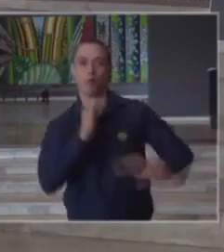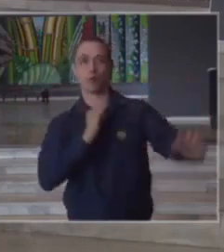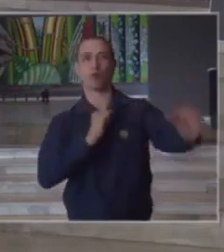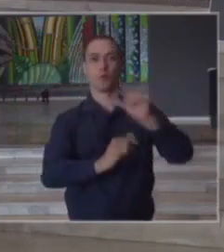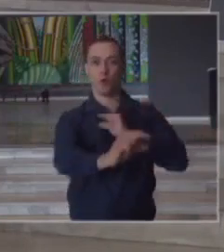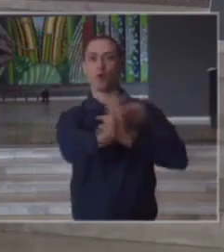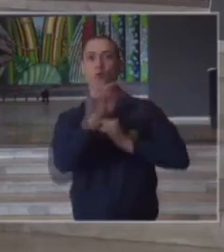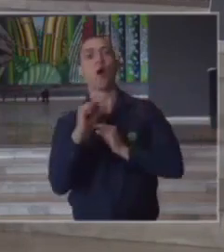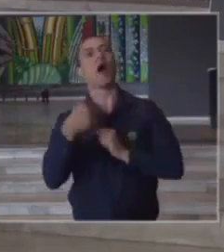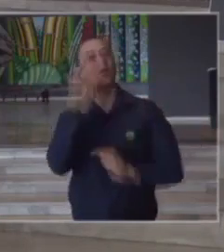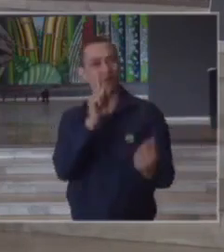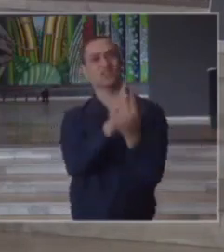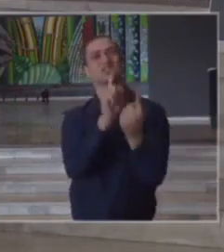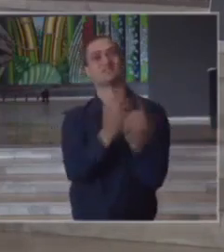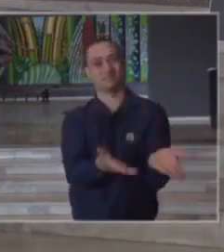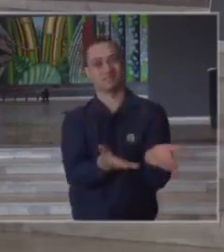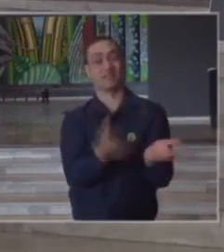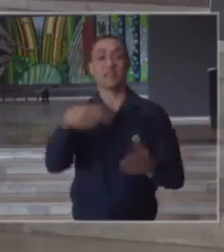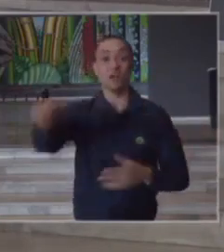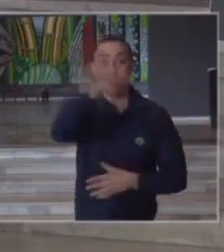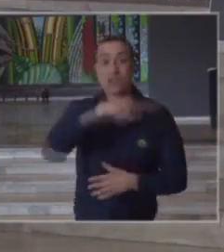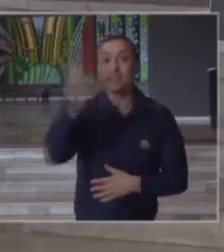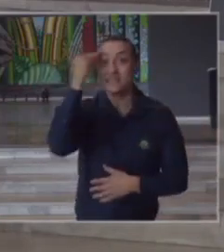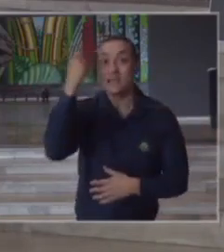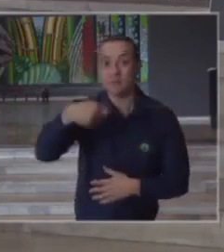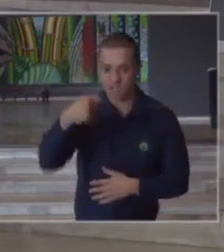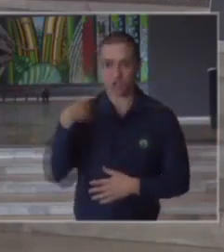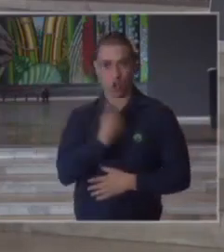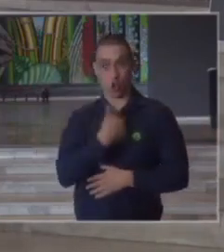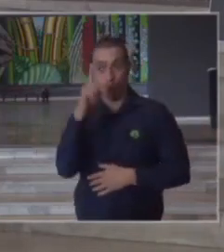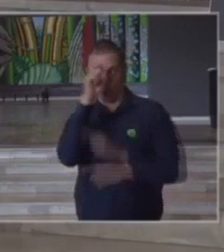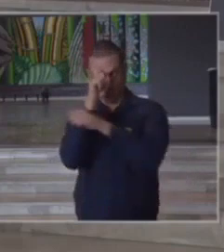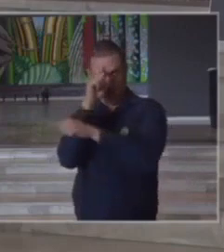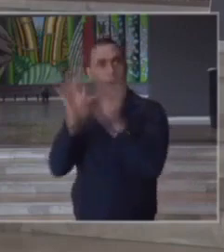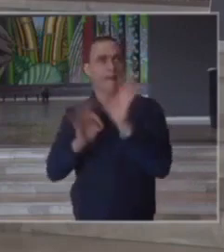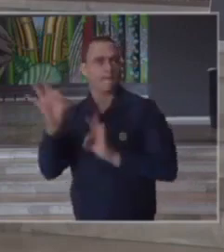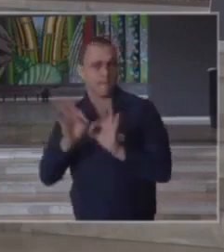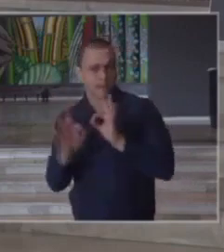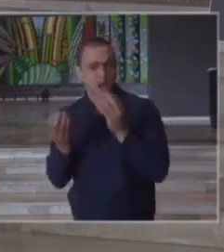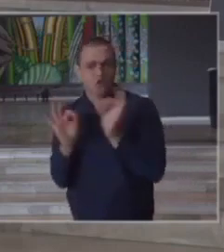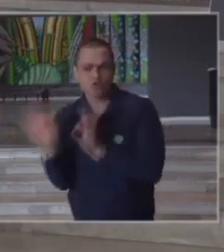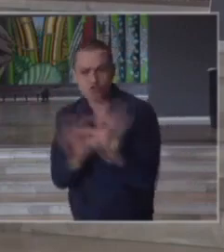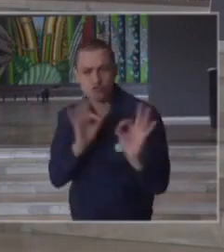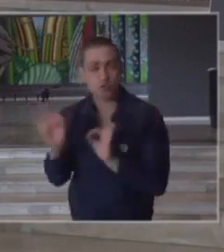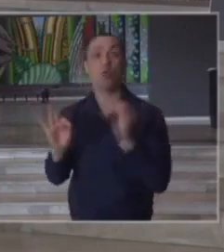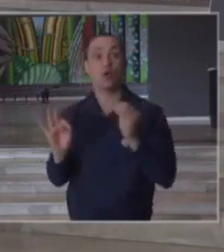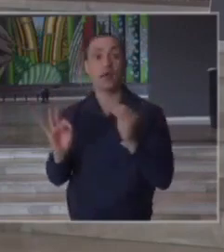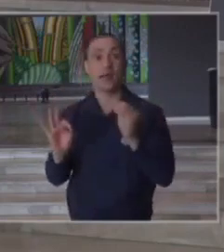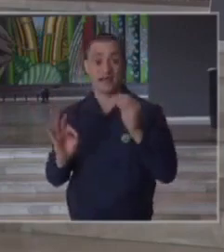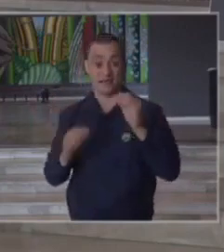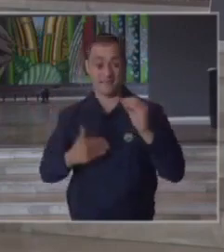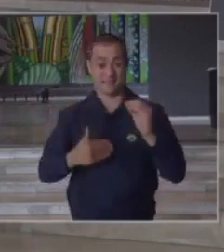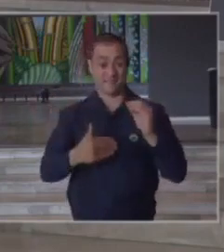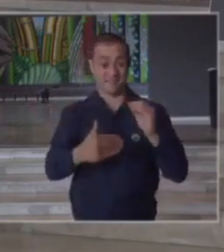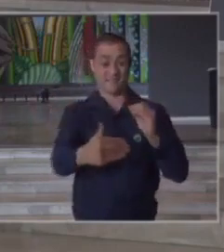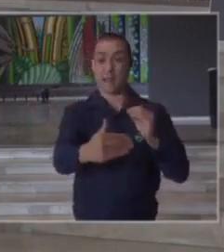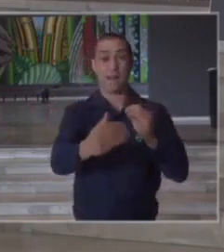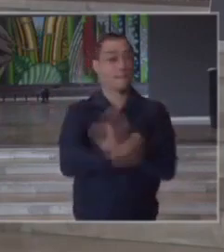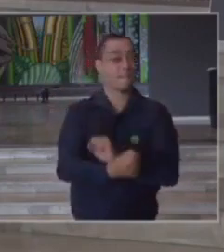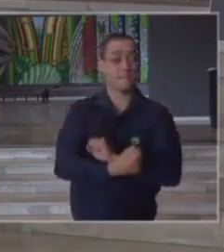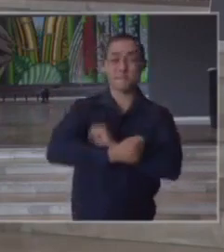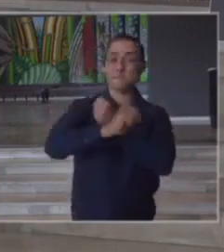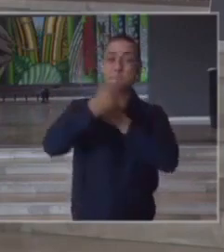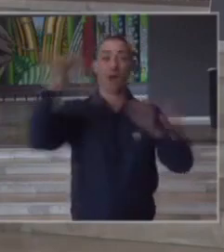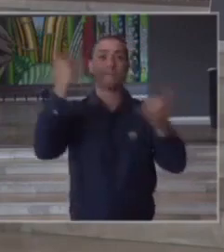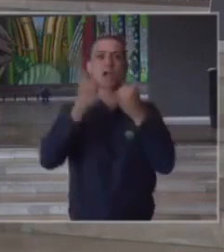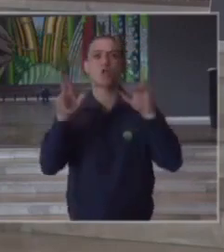população entendesse que nós estamos nos preparamos preparando para a maior operação